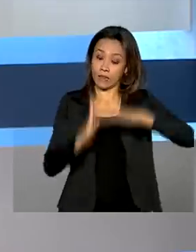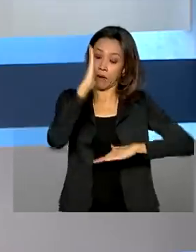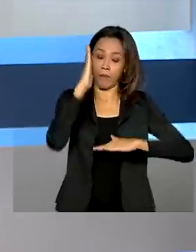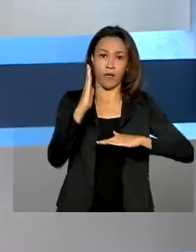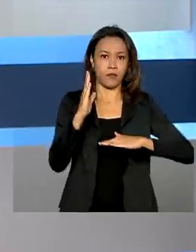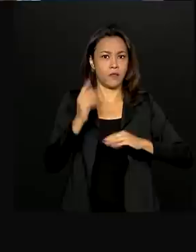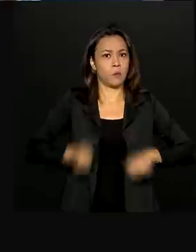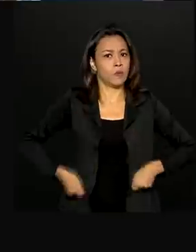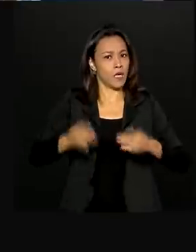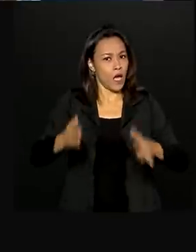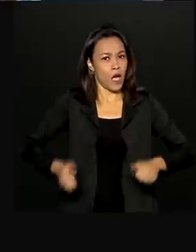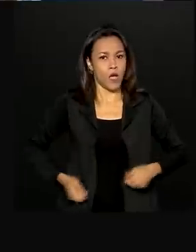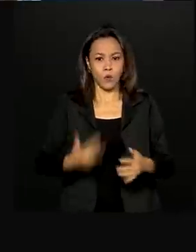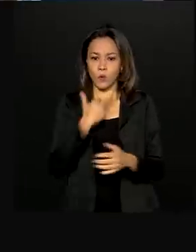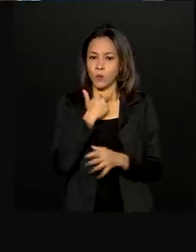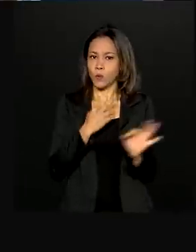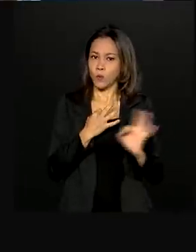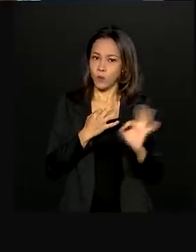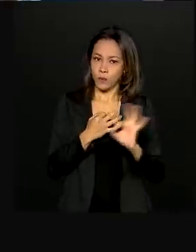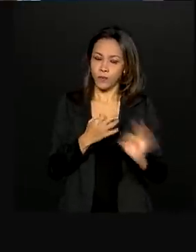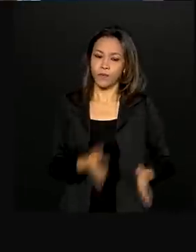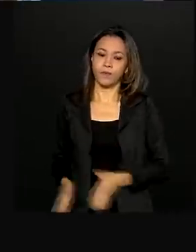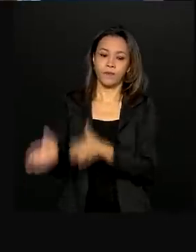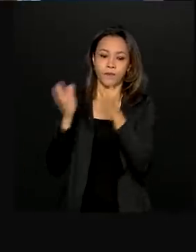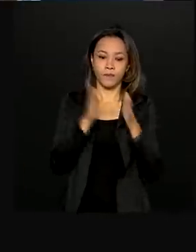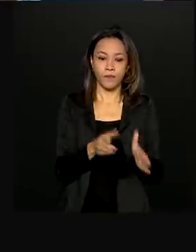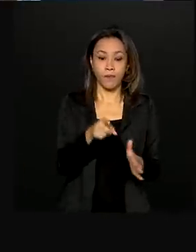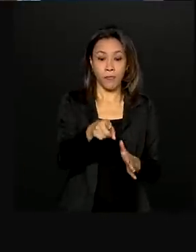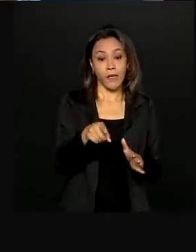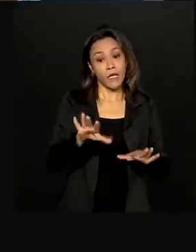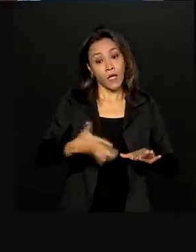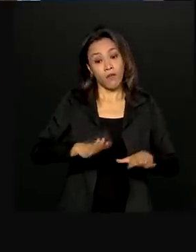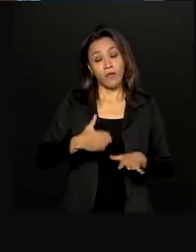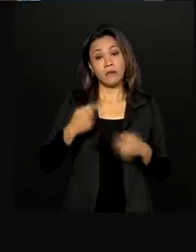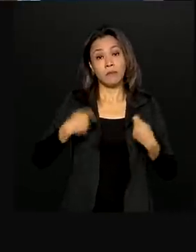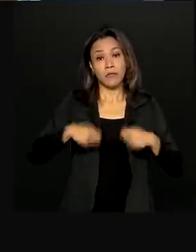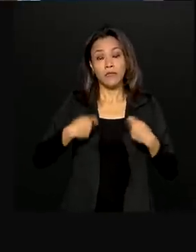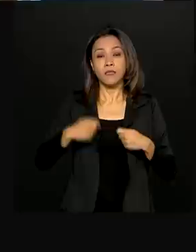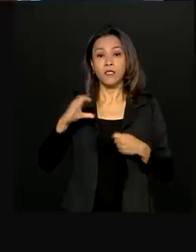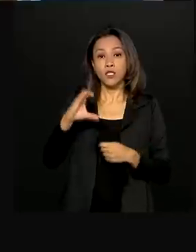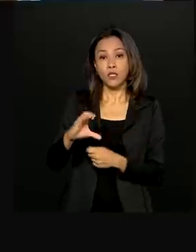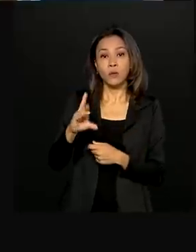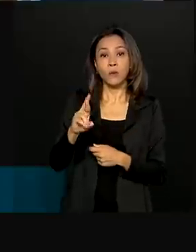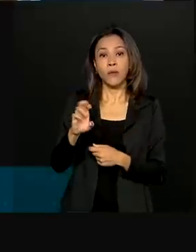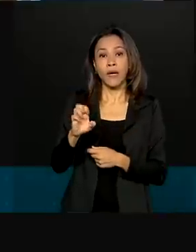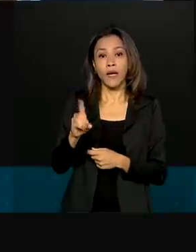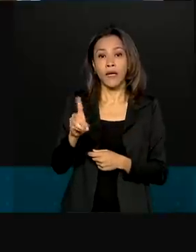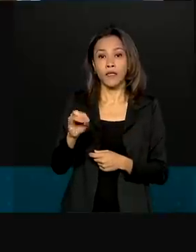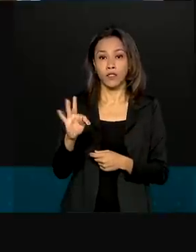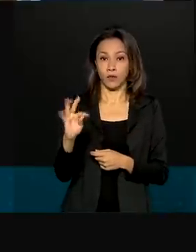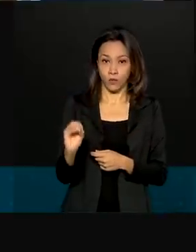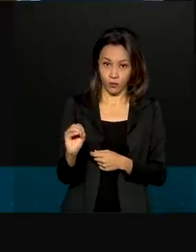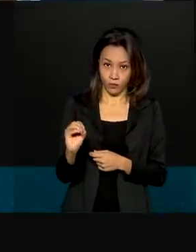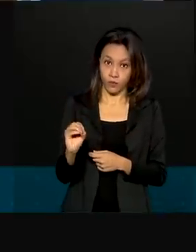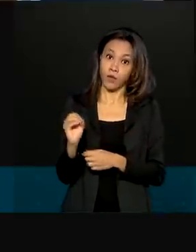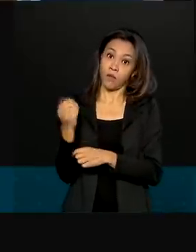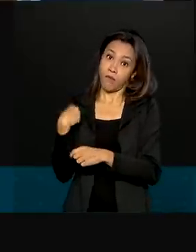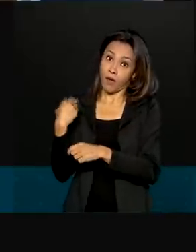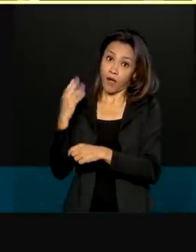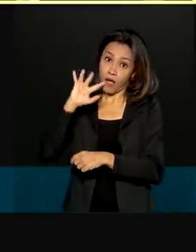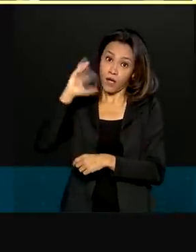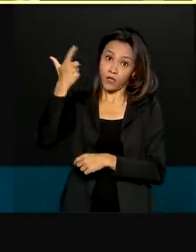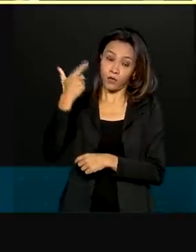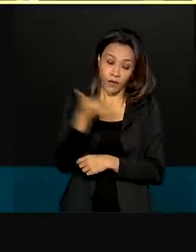de gastos. Vai ter que sair, talvez, um crédito extraordinário, resolvendo esse problema, primeiro de